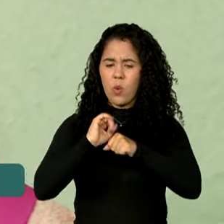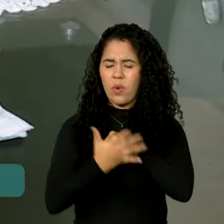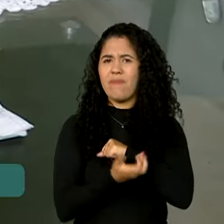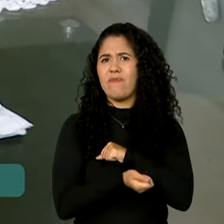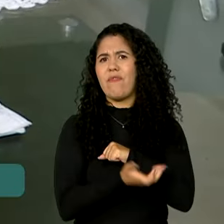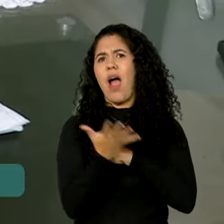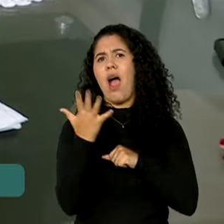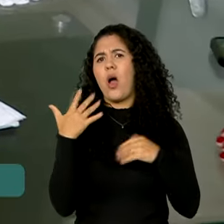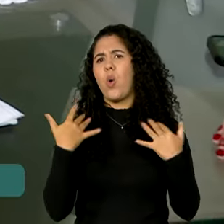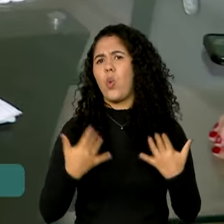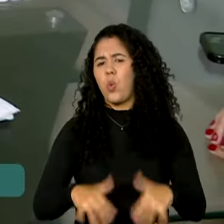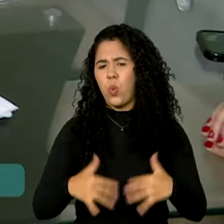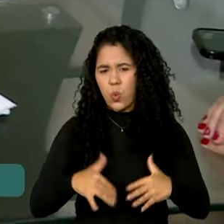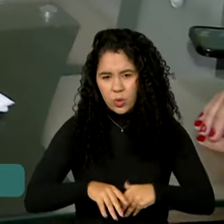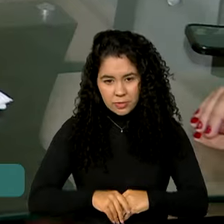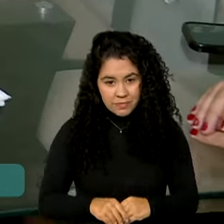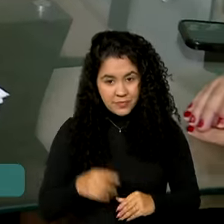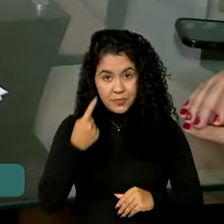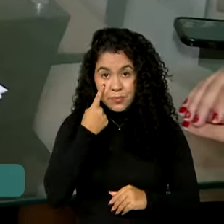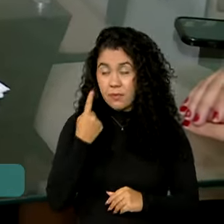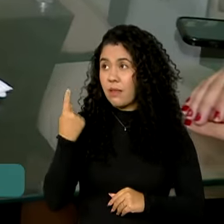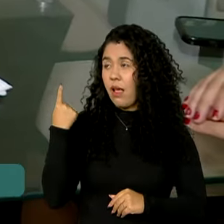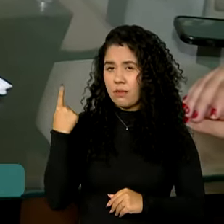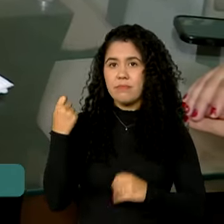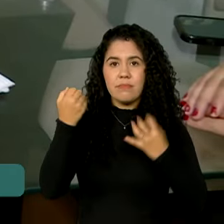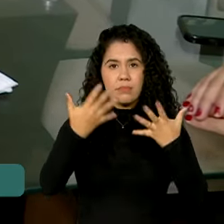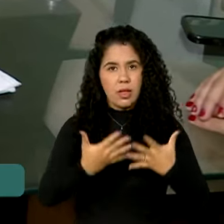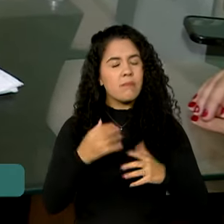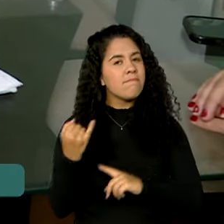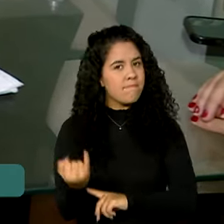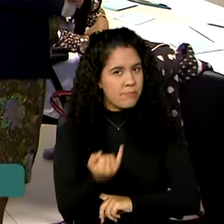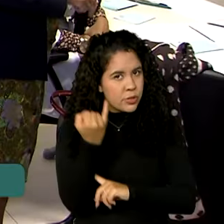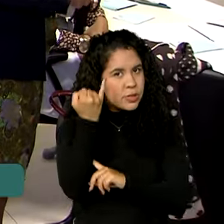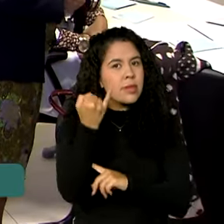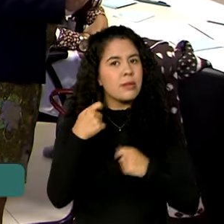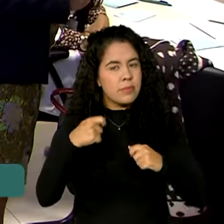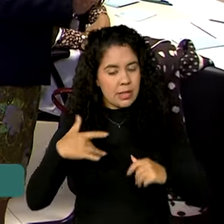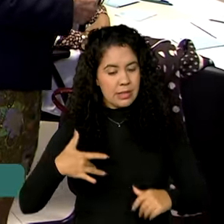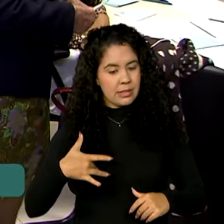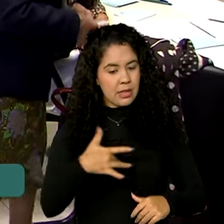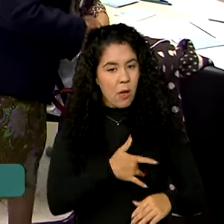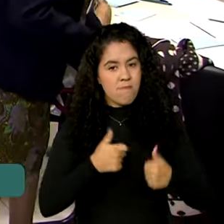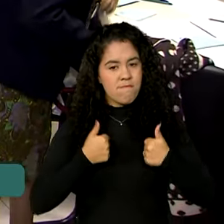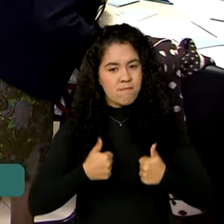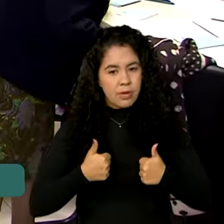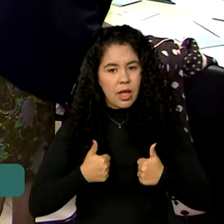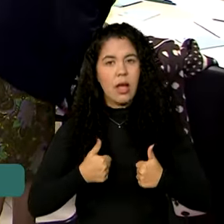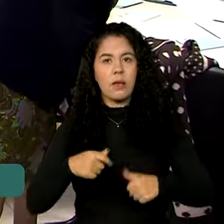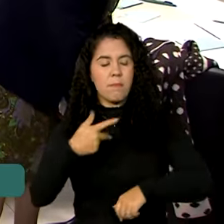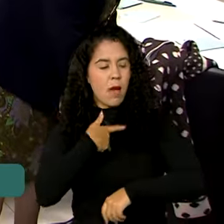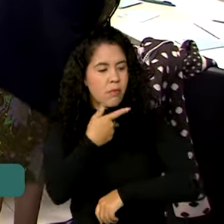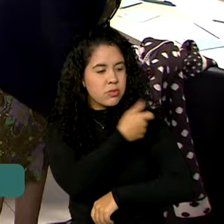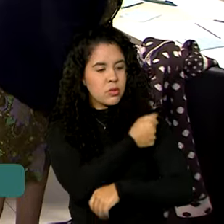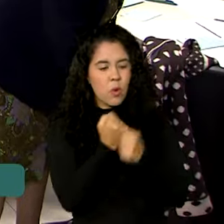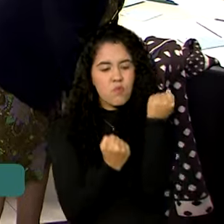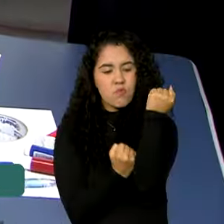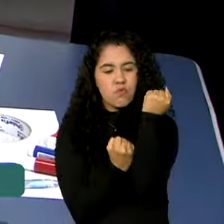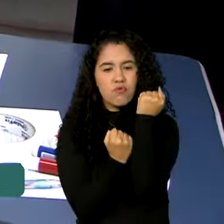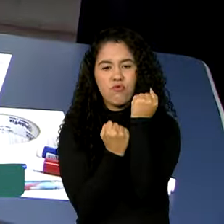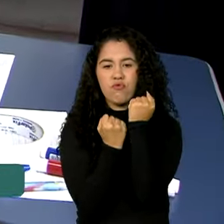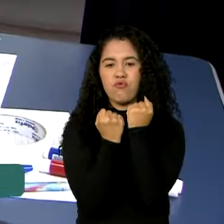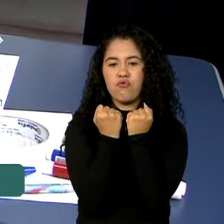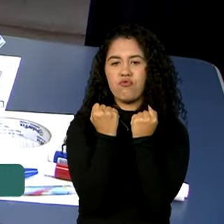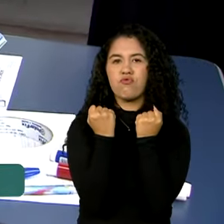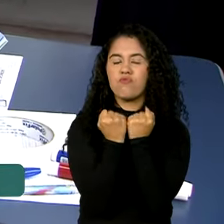poucos. Esse cuidado da dona Amélia é essencial para viver com saúde. A imunização fortalece o sistema imunológico